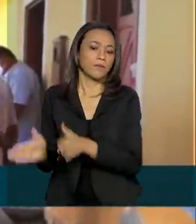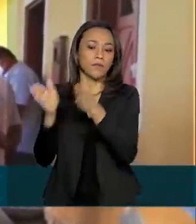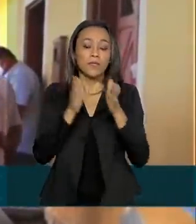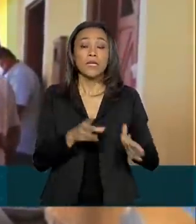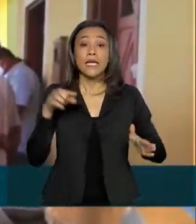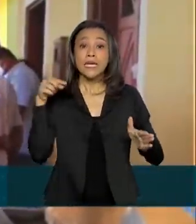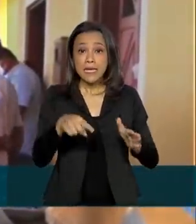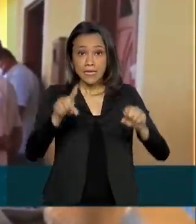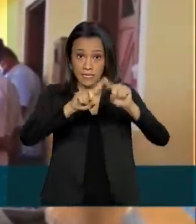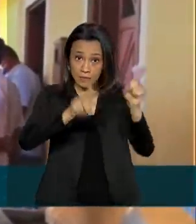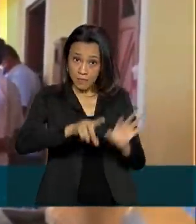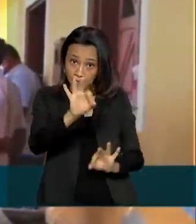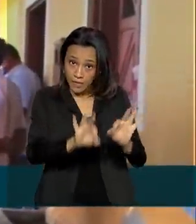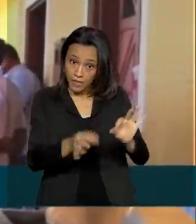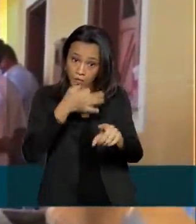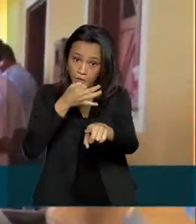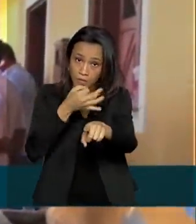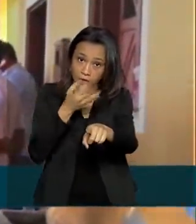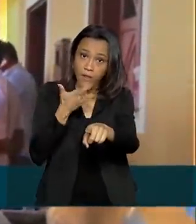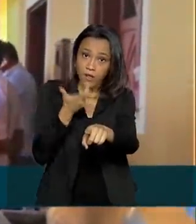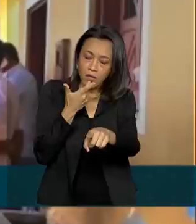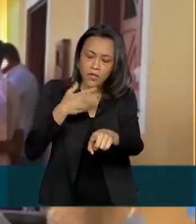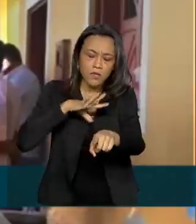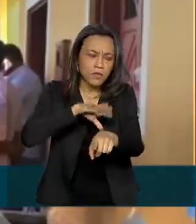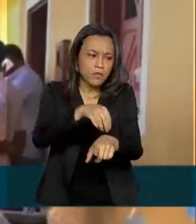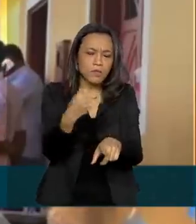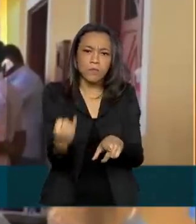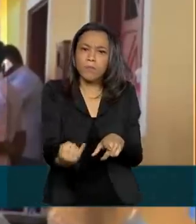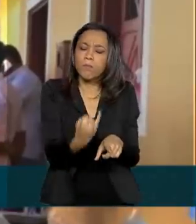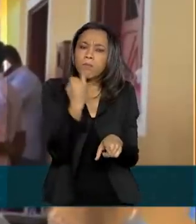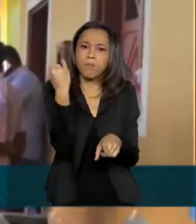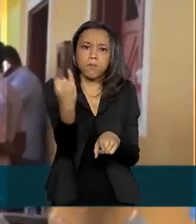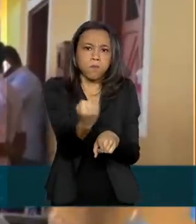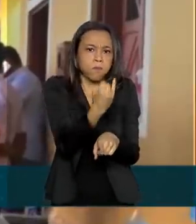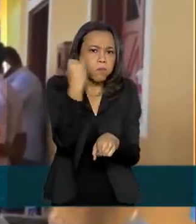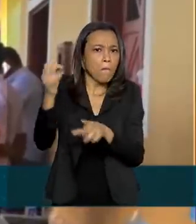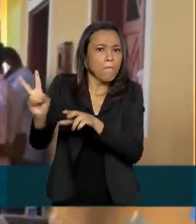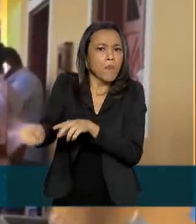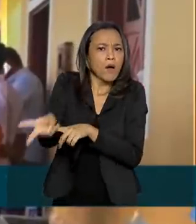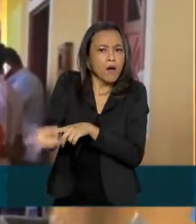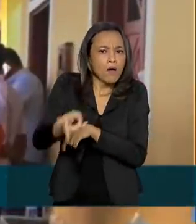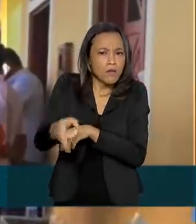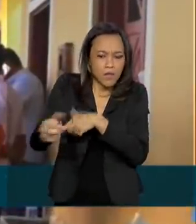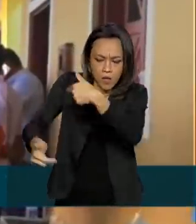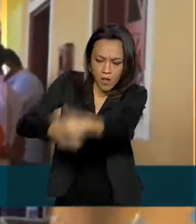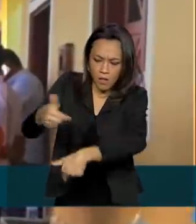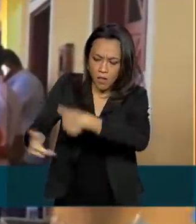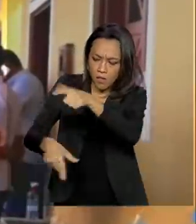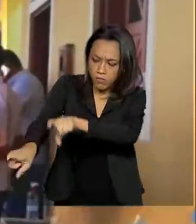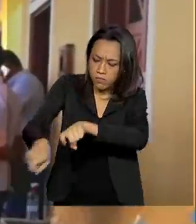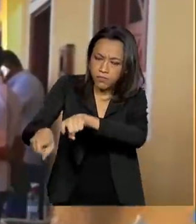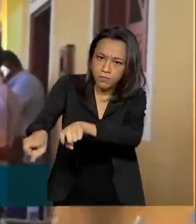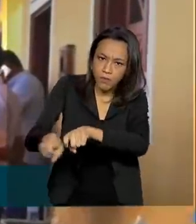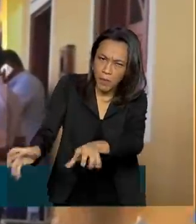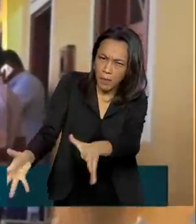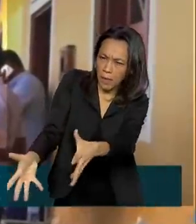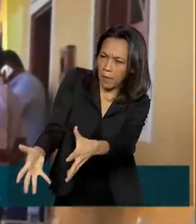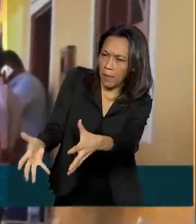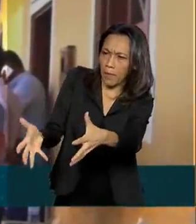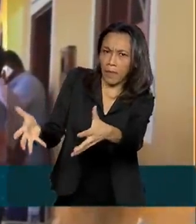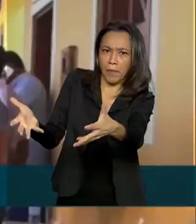forte para a manutenção dessa agricultura pujante, forte, e que ele venha cada vez mais